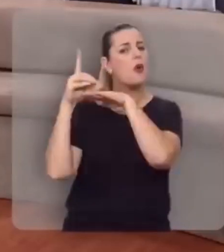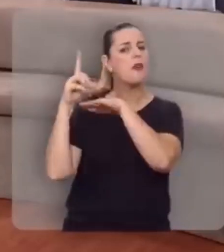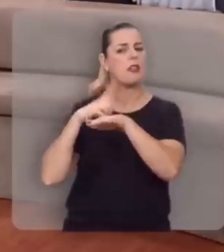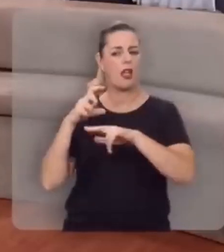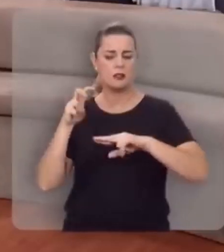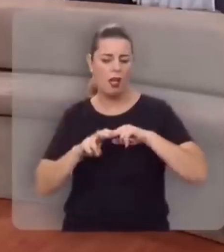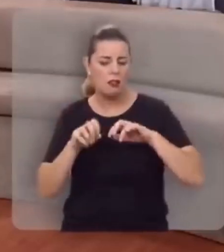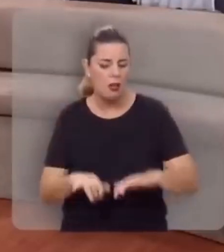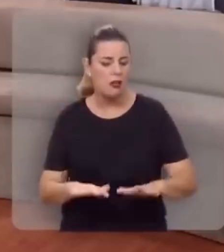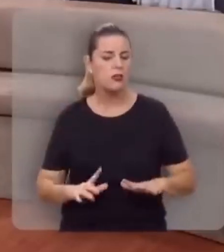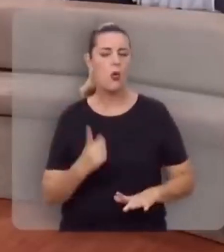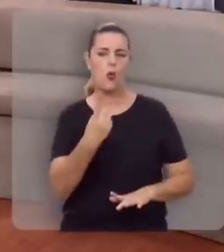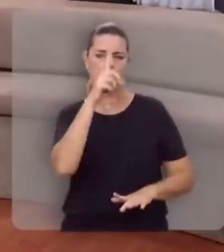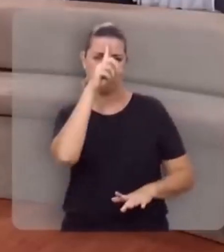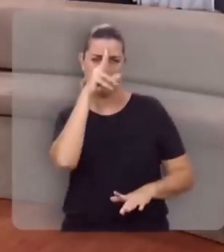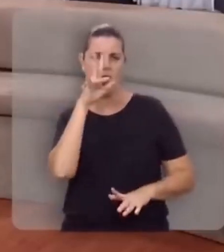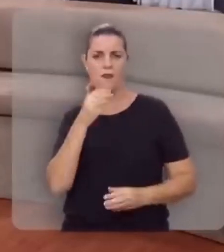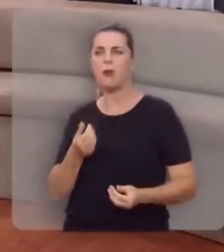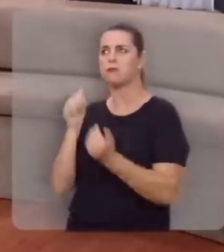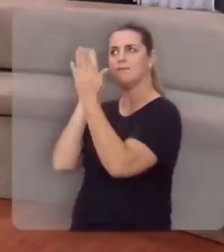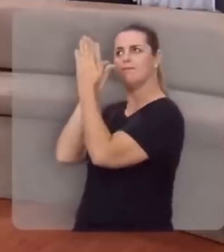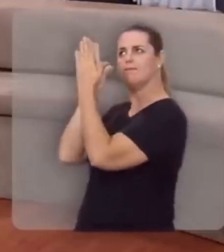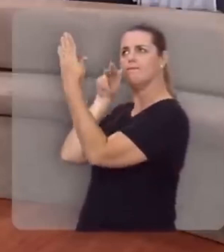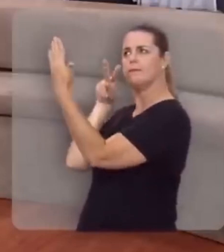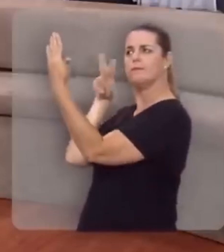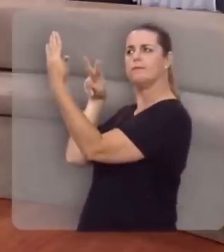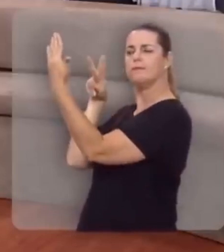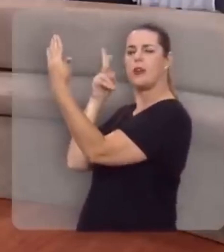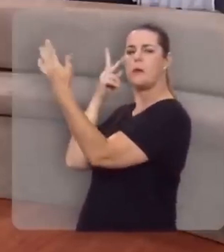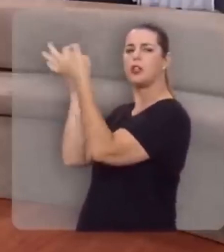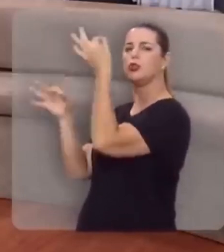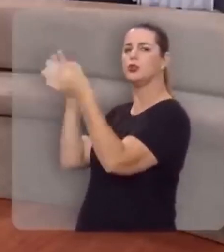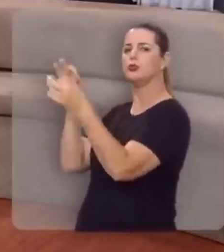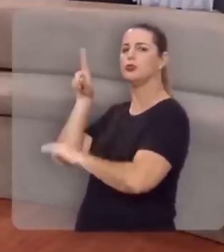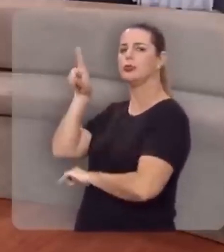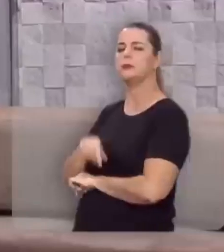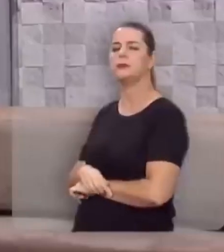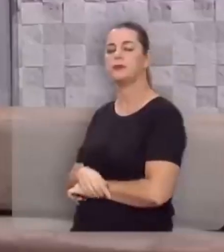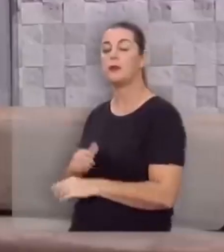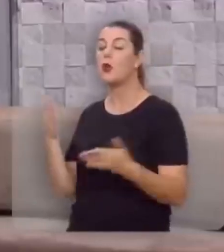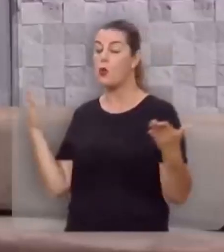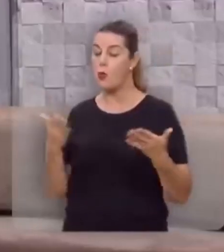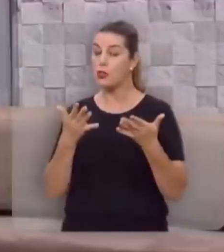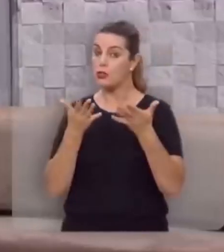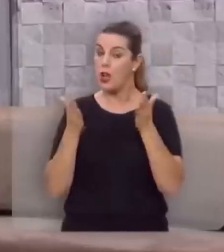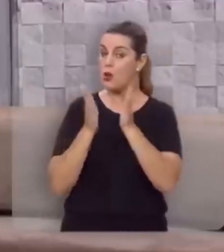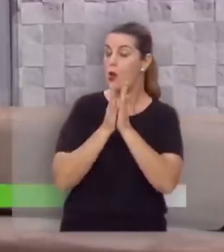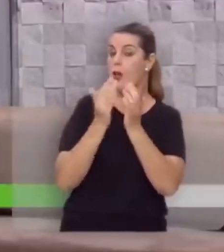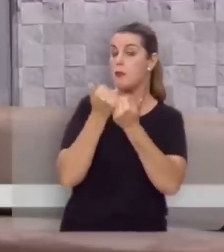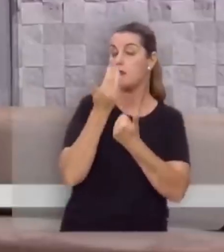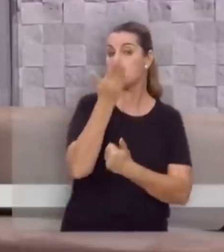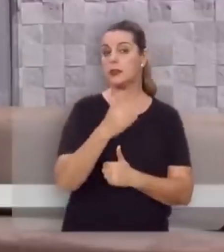e que Ele está no trono, e que um dia, nós teremos que dar contas da nossa vida a Ele. Hoje eu quero orar com você,